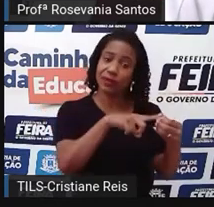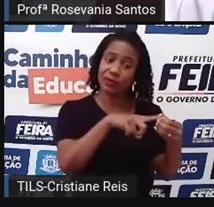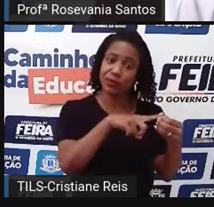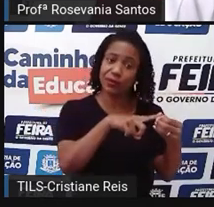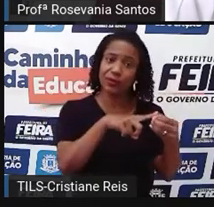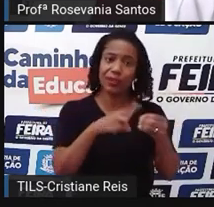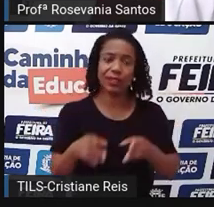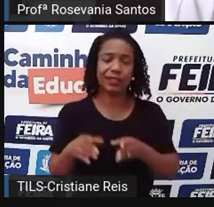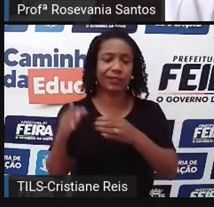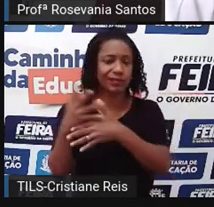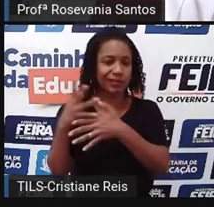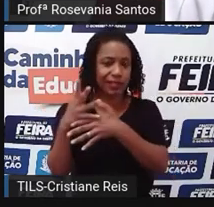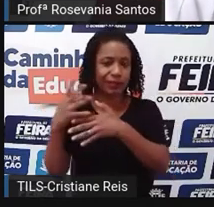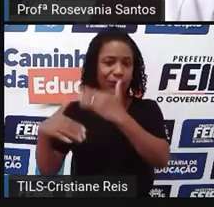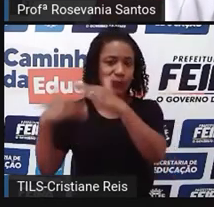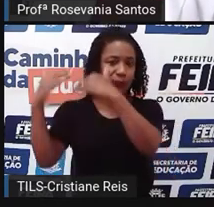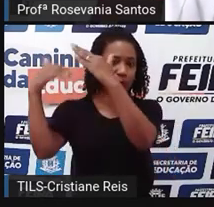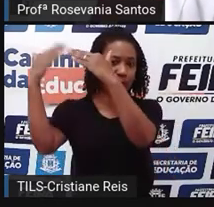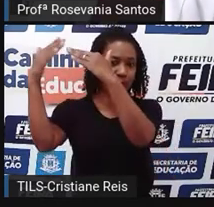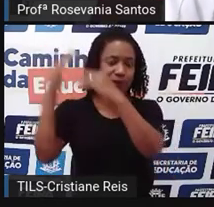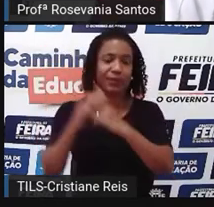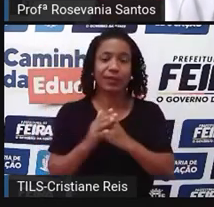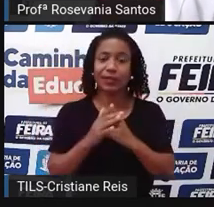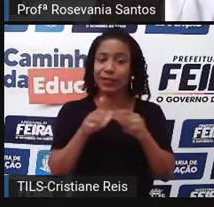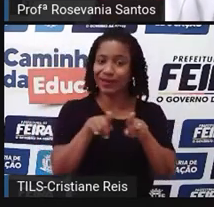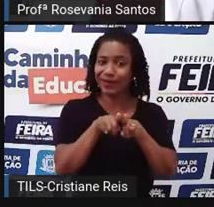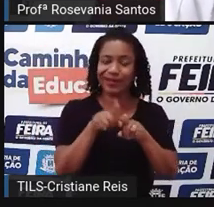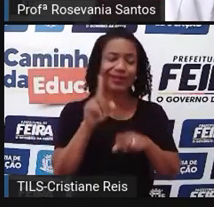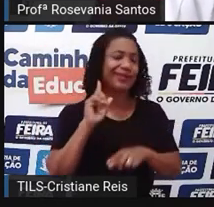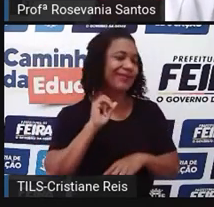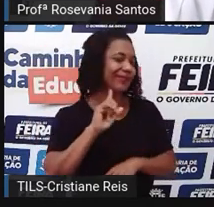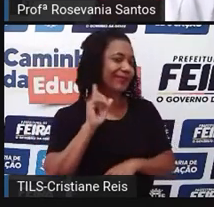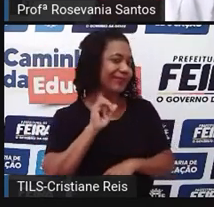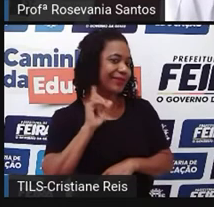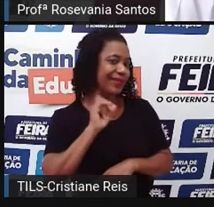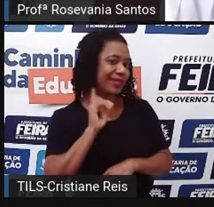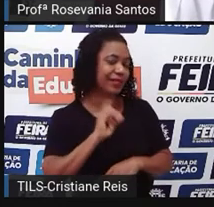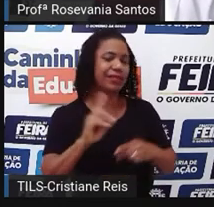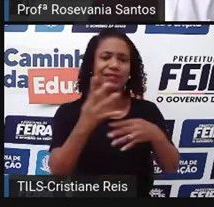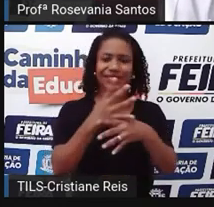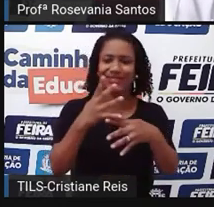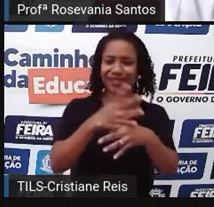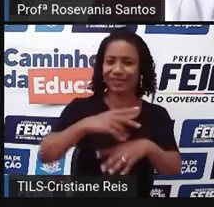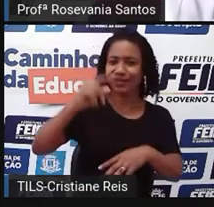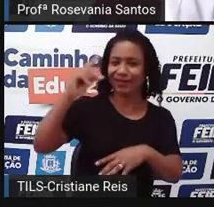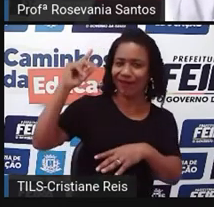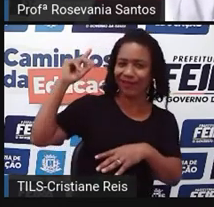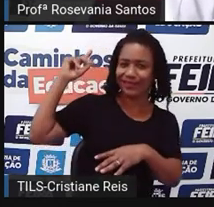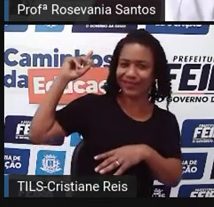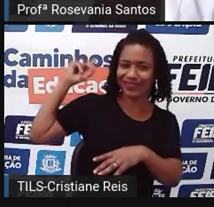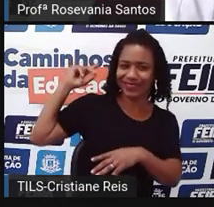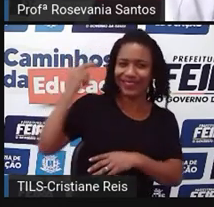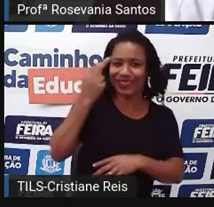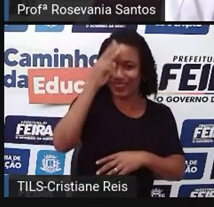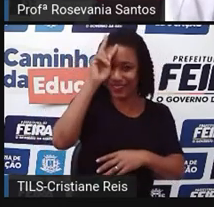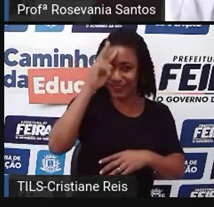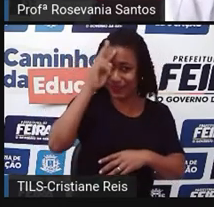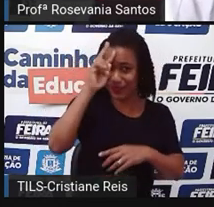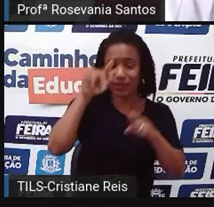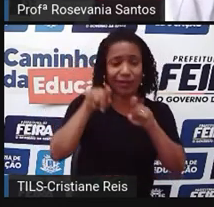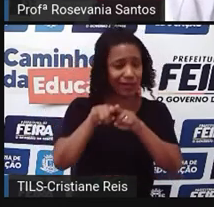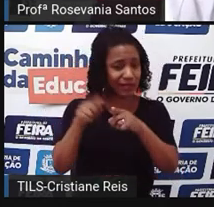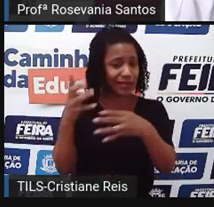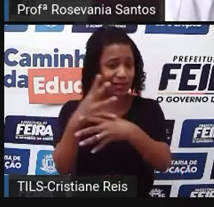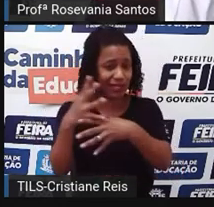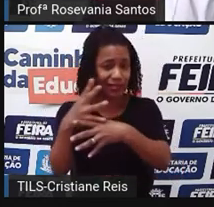características históricas em Minas Gerais também, daquelas cidades históricas, até cidades mais avançadas, nós vamos ter aí. Então,